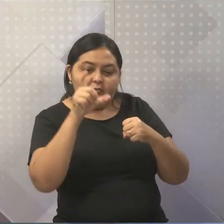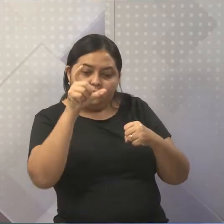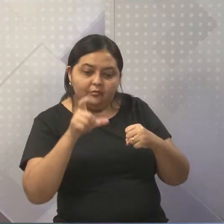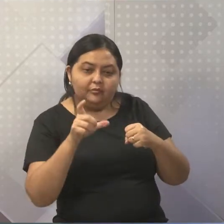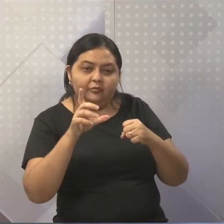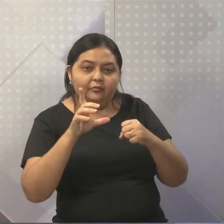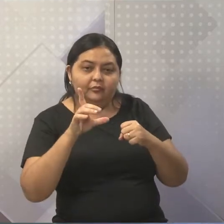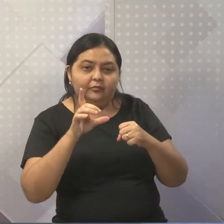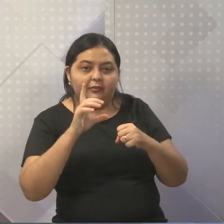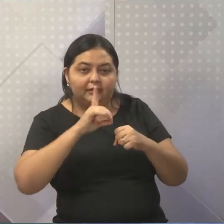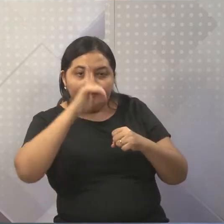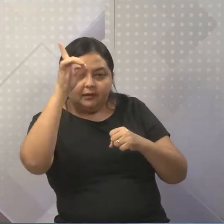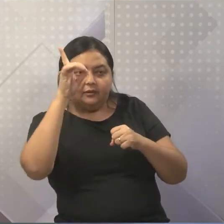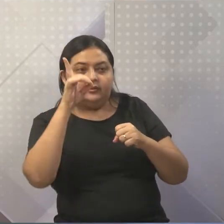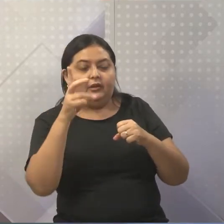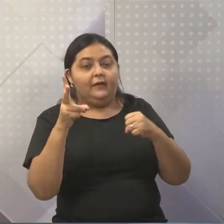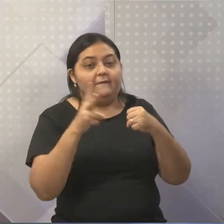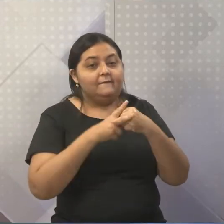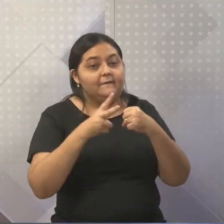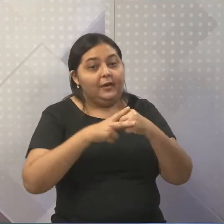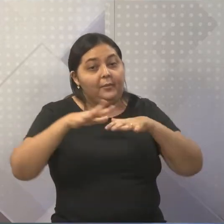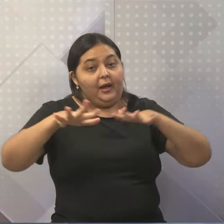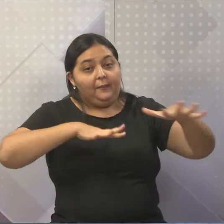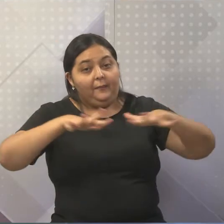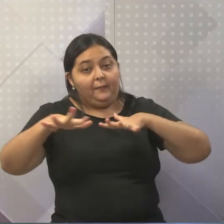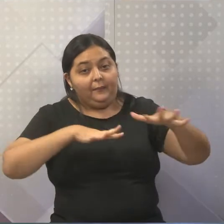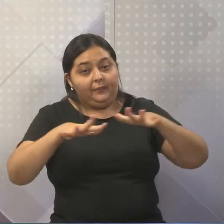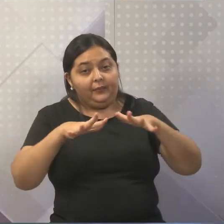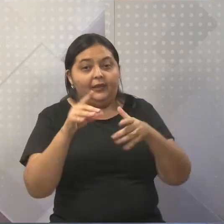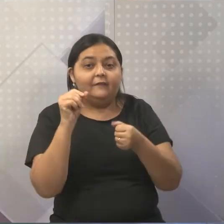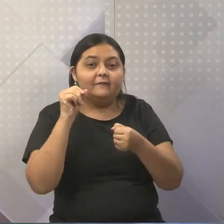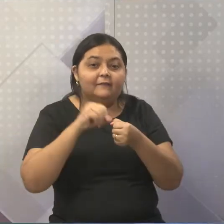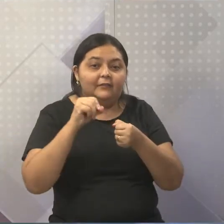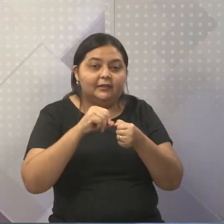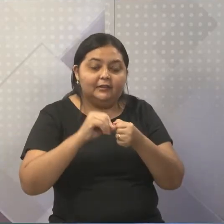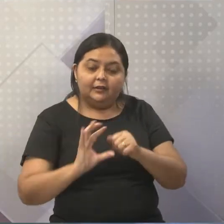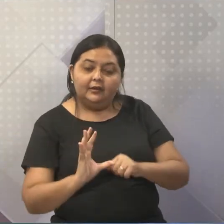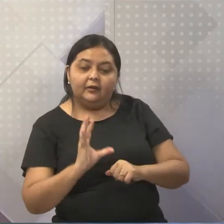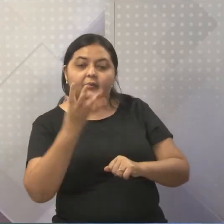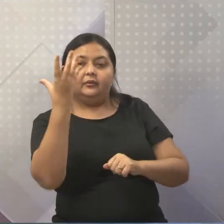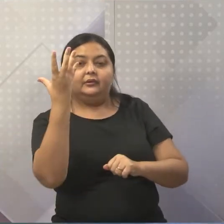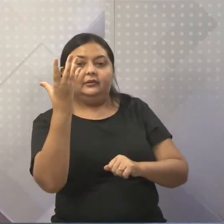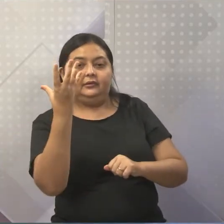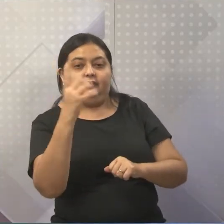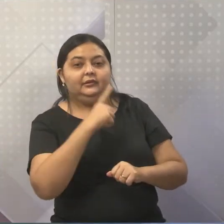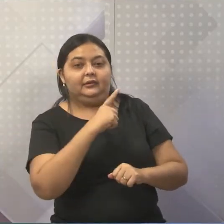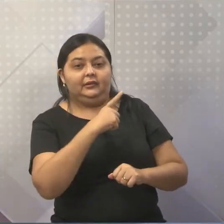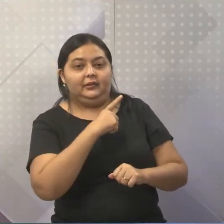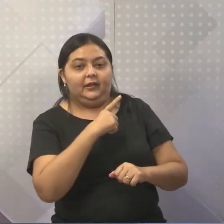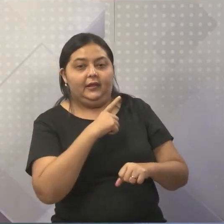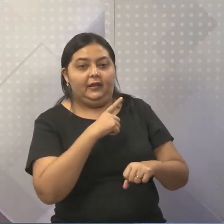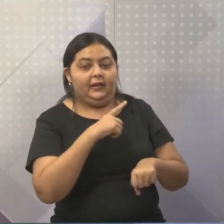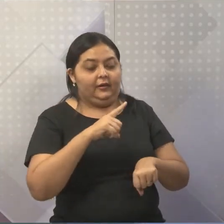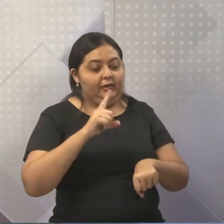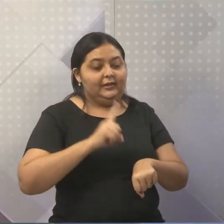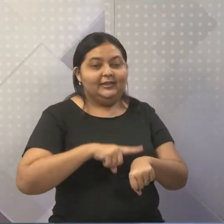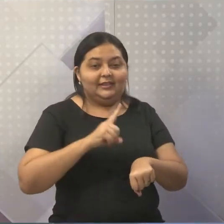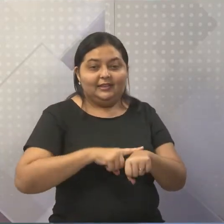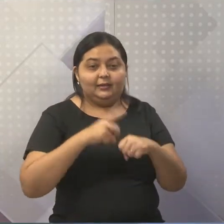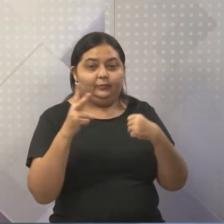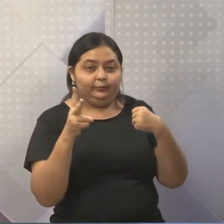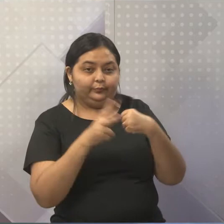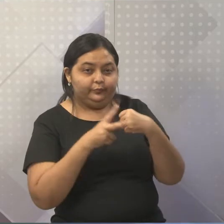ação. Ação. E ação é o movimento, é o fazer, é o acontecer. E quando nós falamos de tempos verbais,